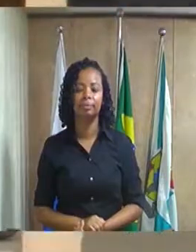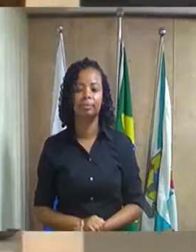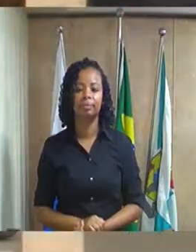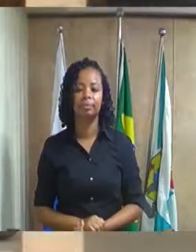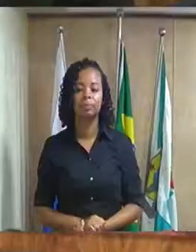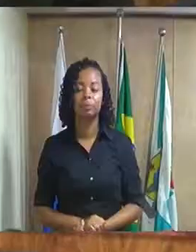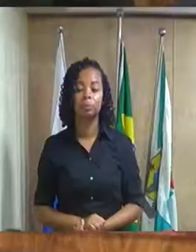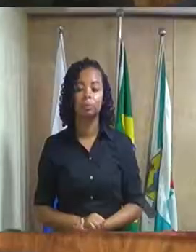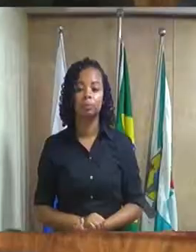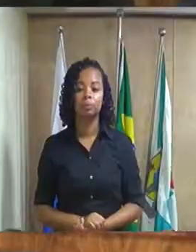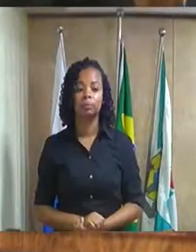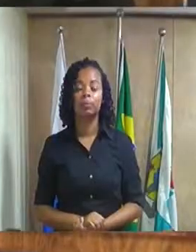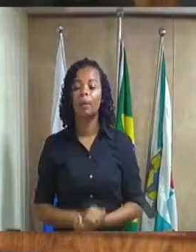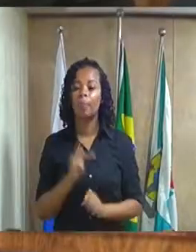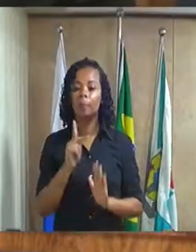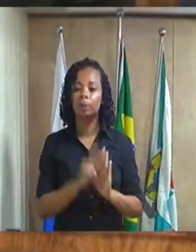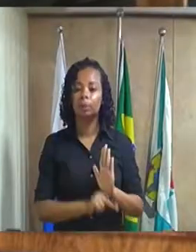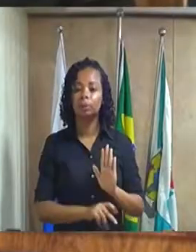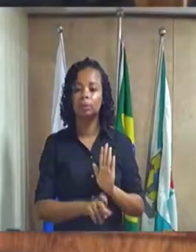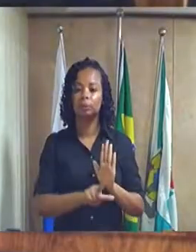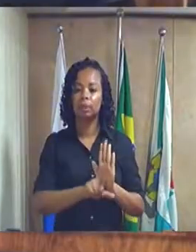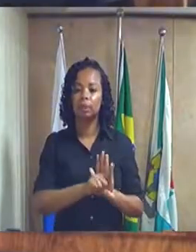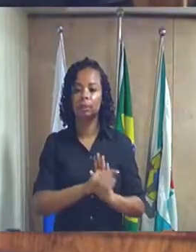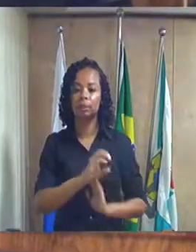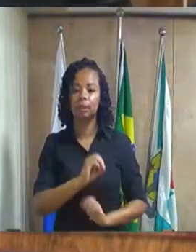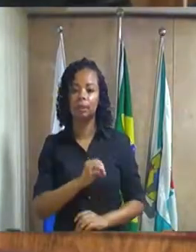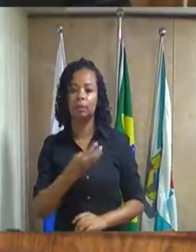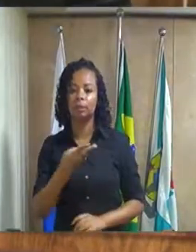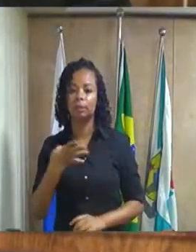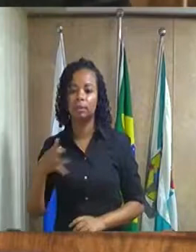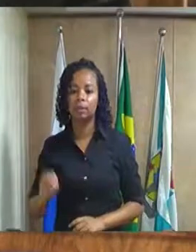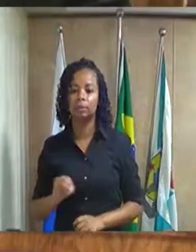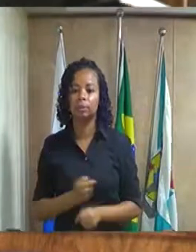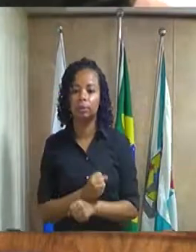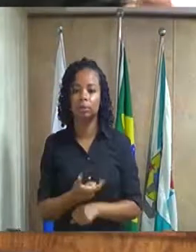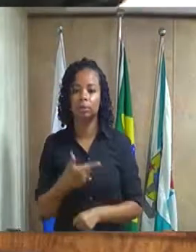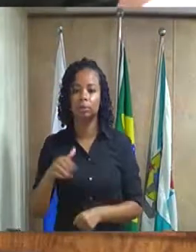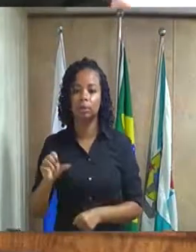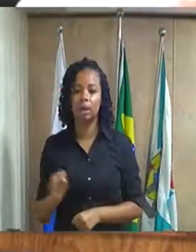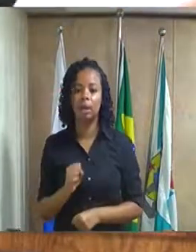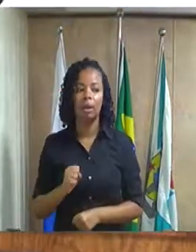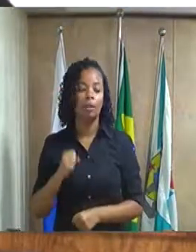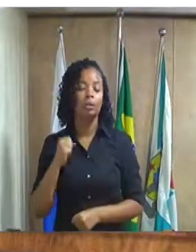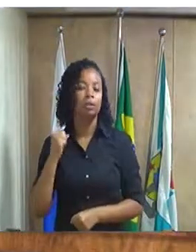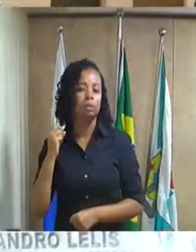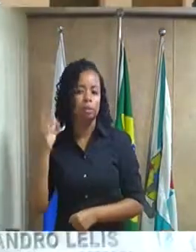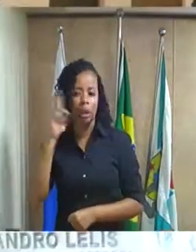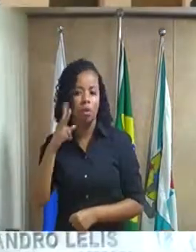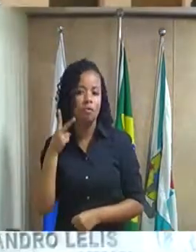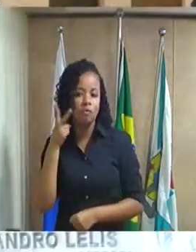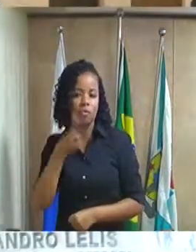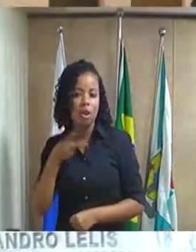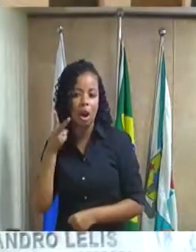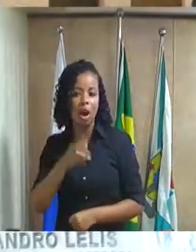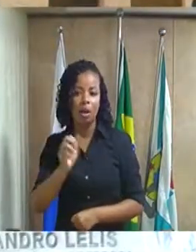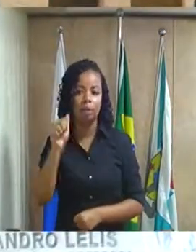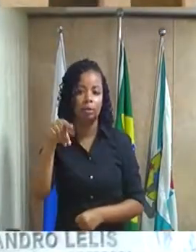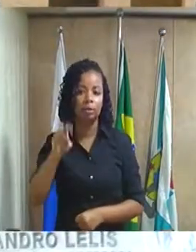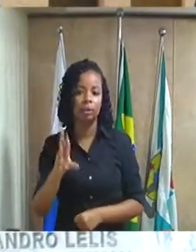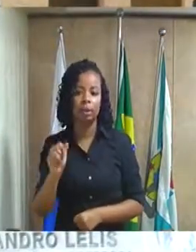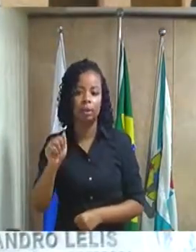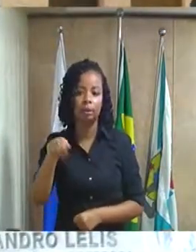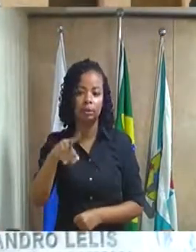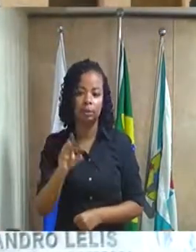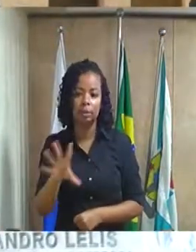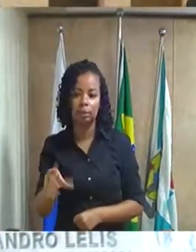projeto de lei número 040 2018 do excelentíssimo senhor vereador André do Adriano